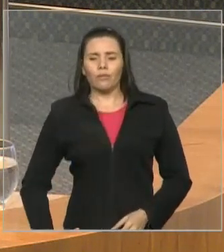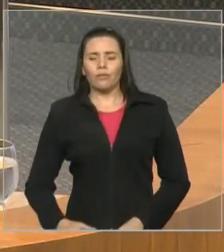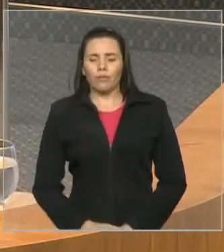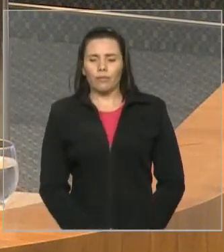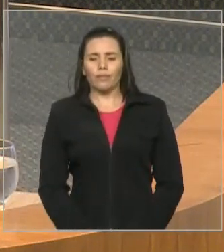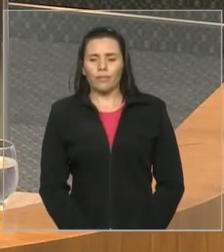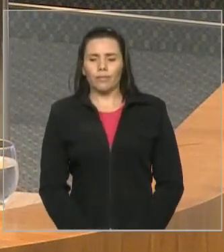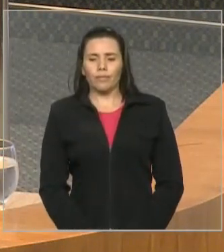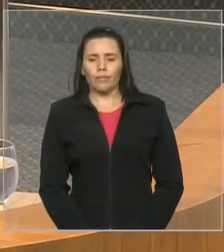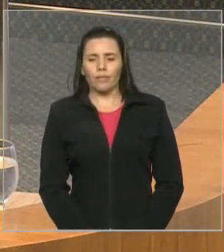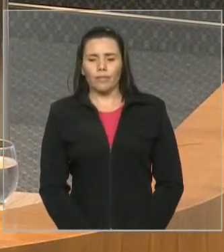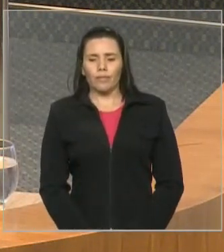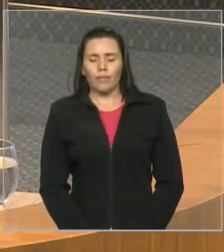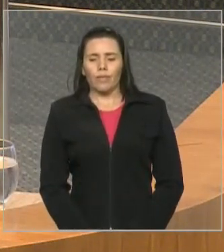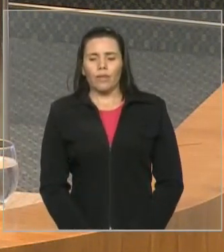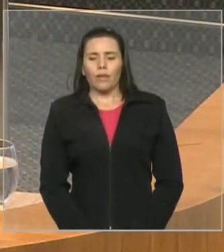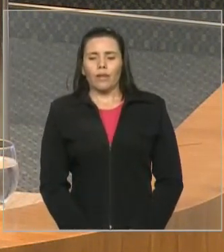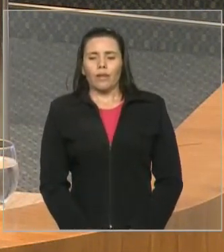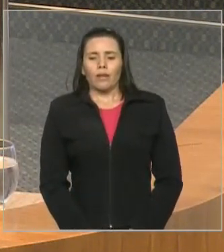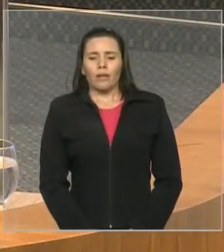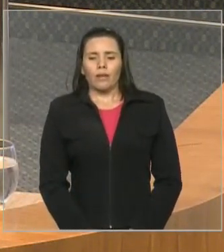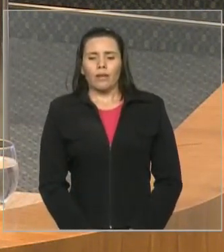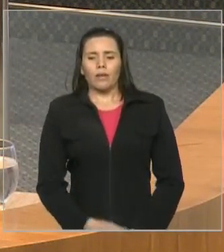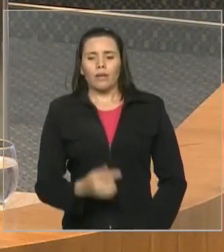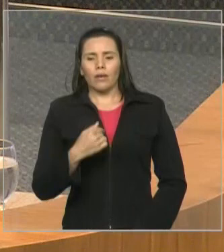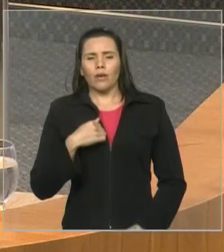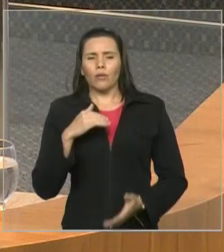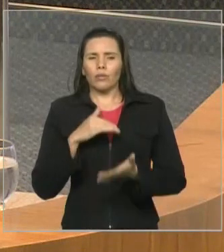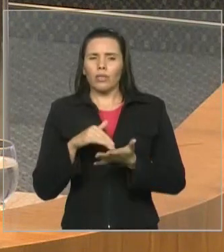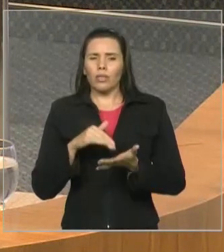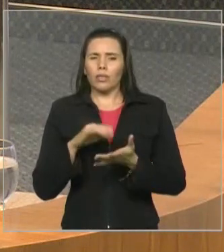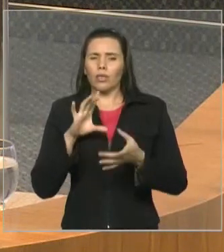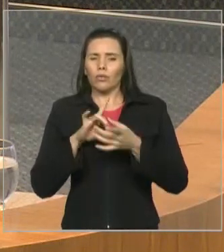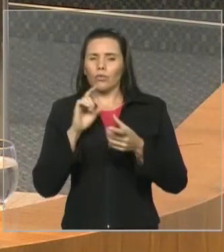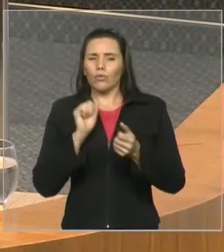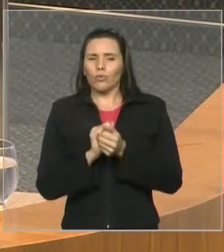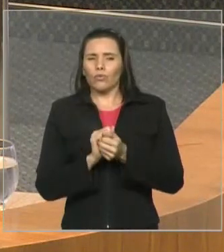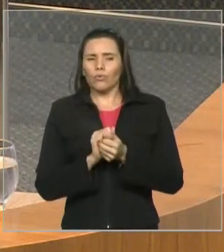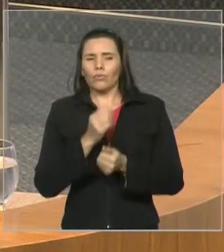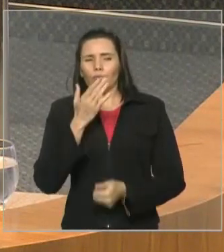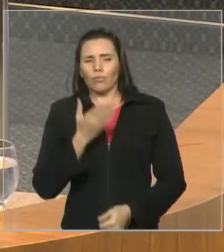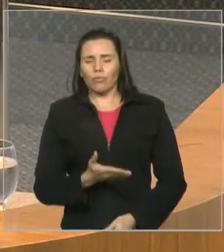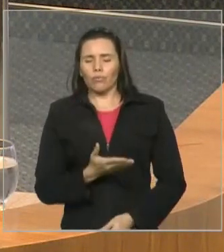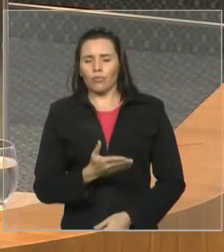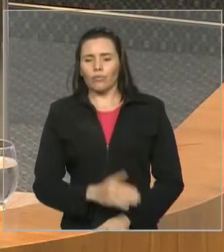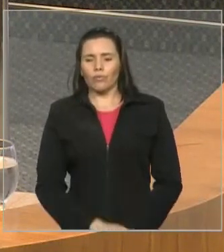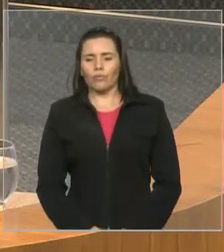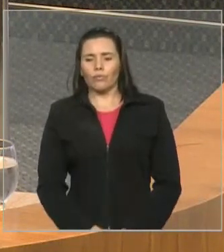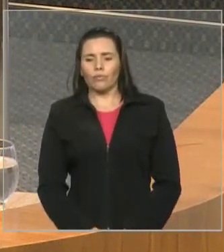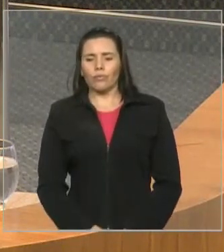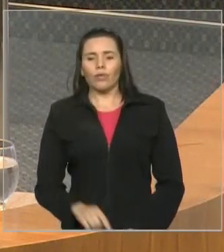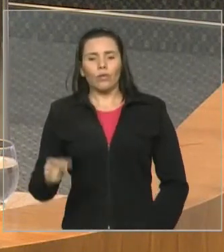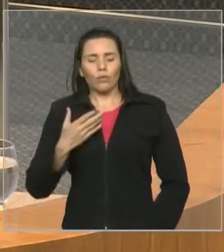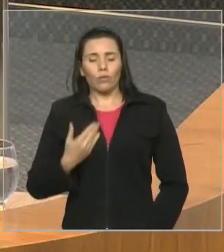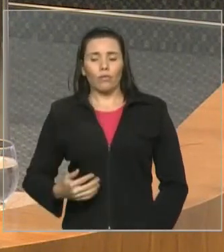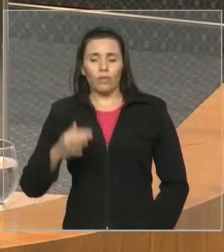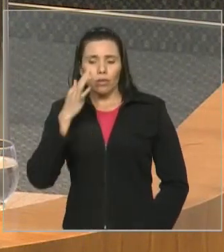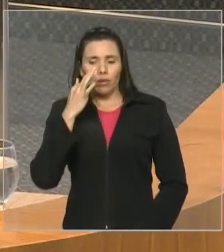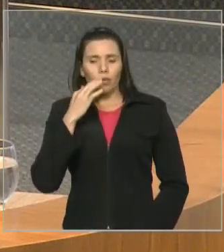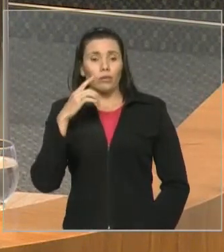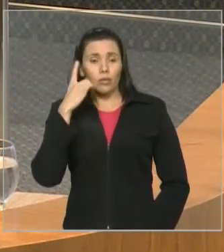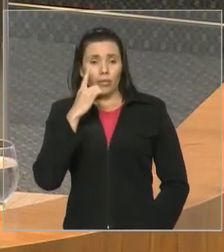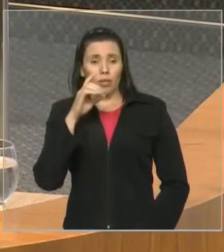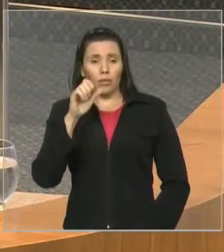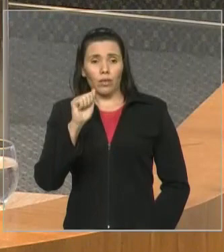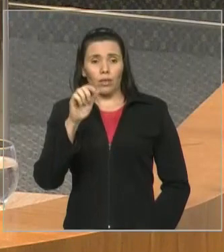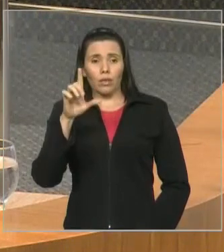de também ser secretário junto com a Exª no primeiro governo do governador Flávio Dino. E o deputado Adelmo, quando chegou